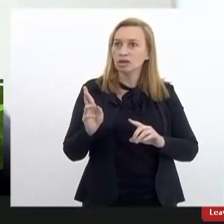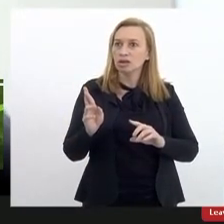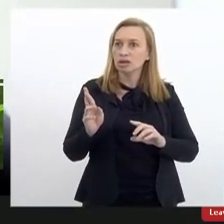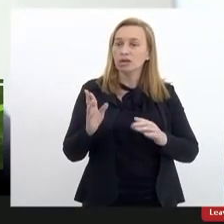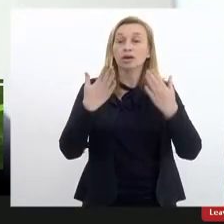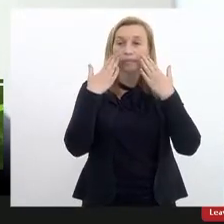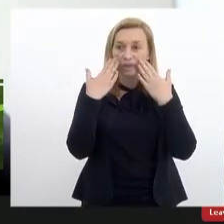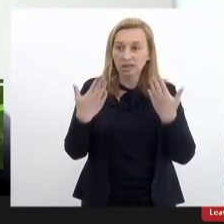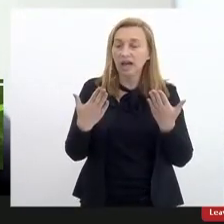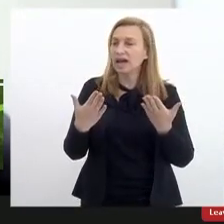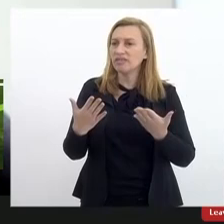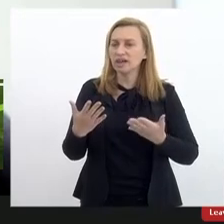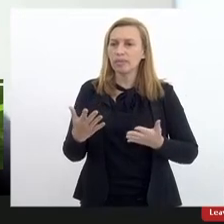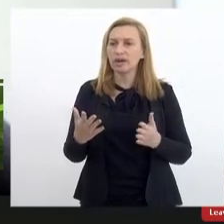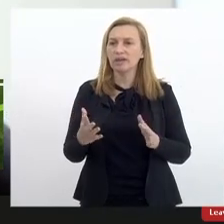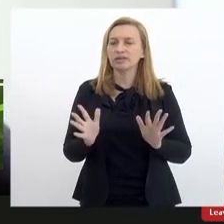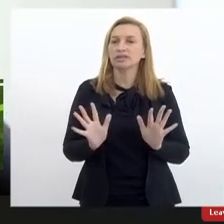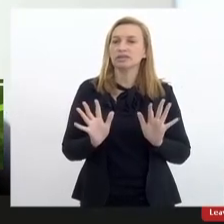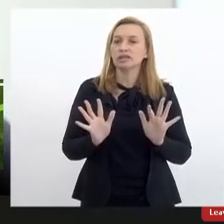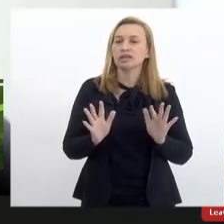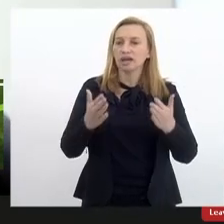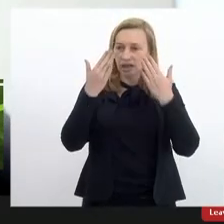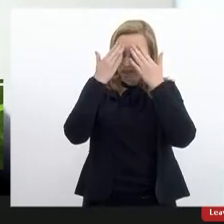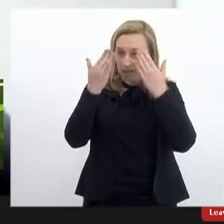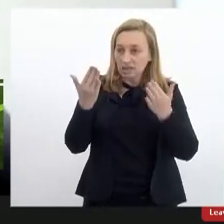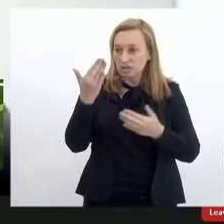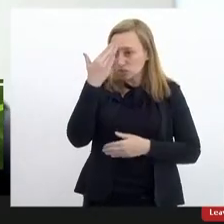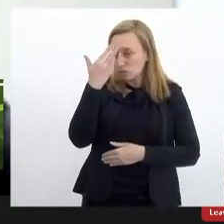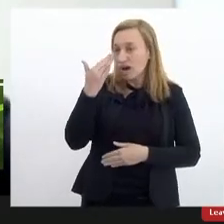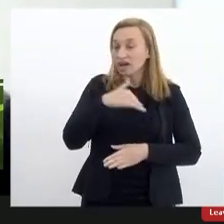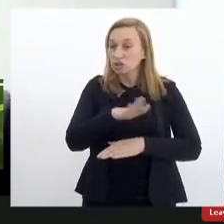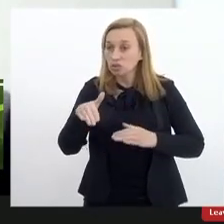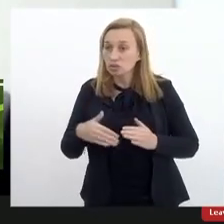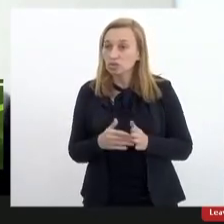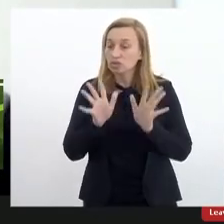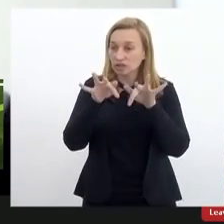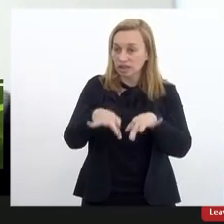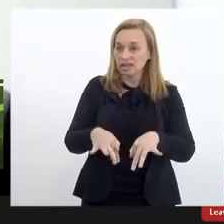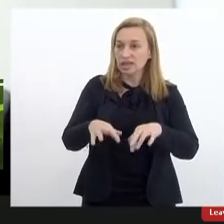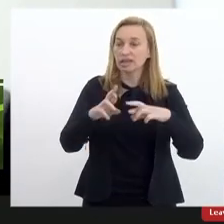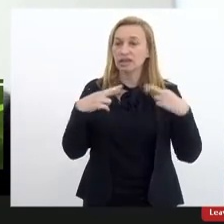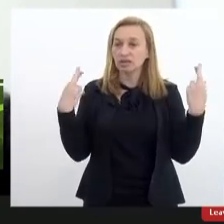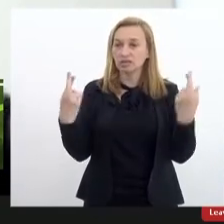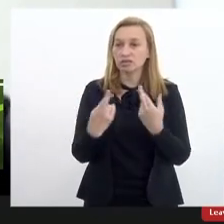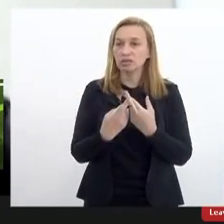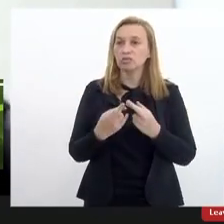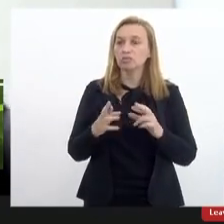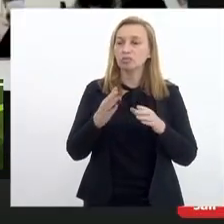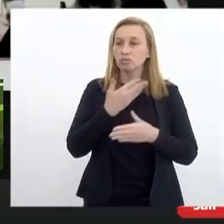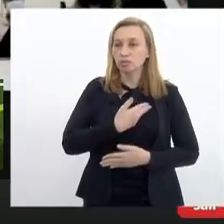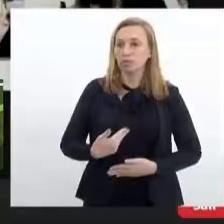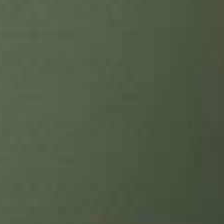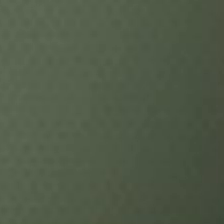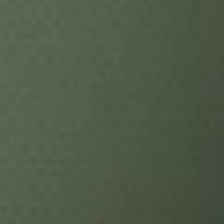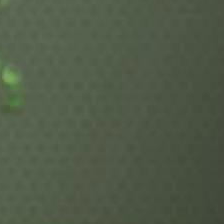agradeço mais uma vez a presença de todas e todos e está encerrada a nossa audiência pública